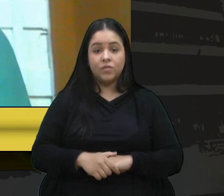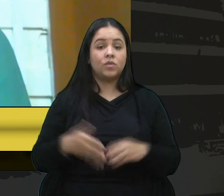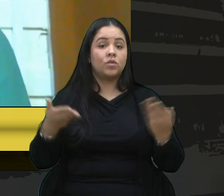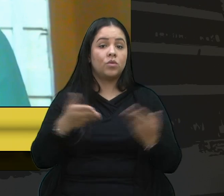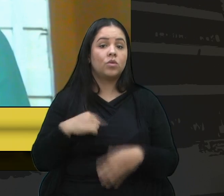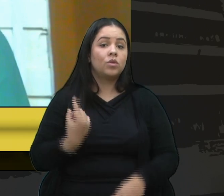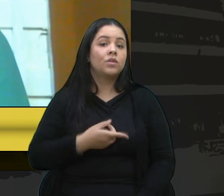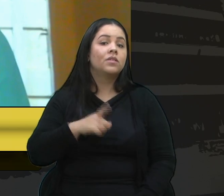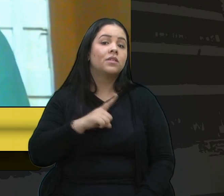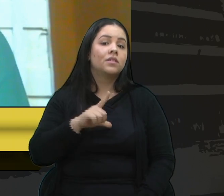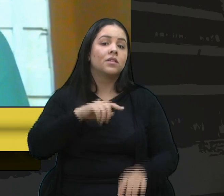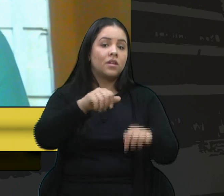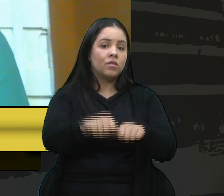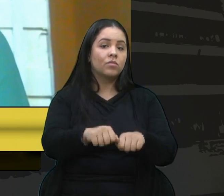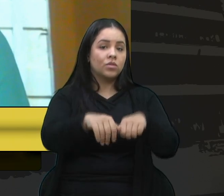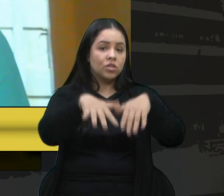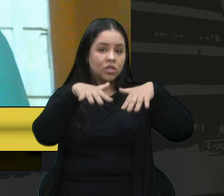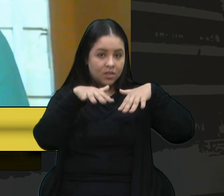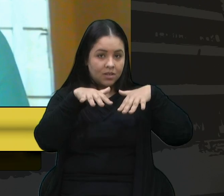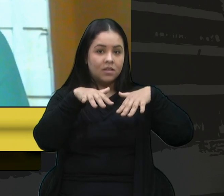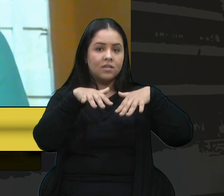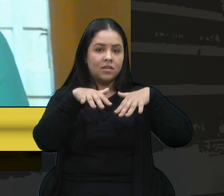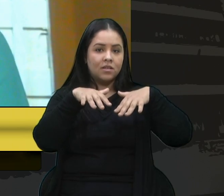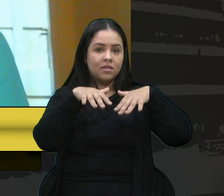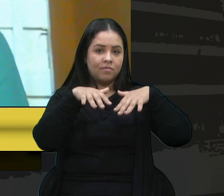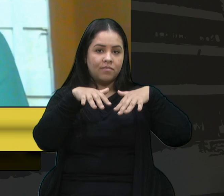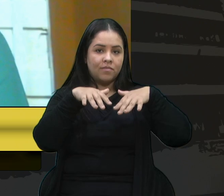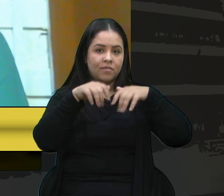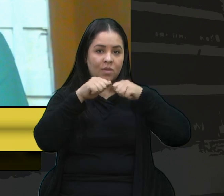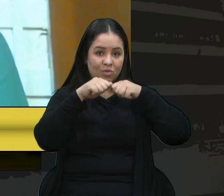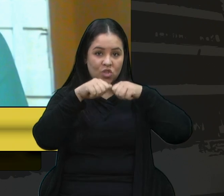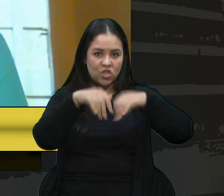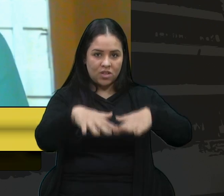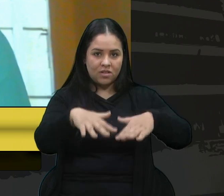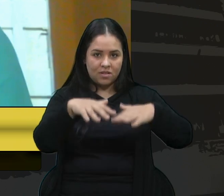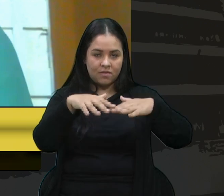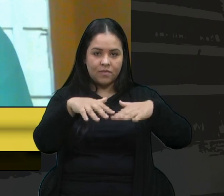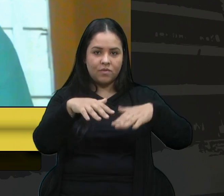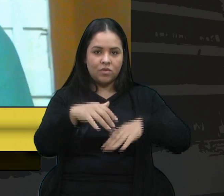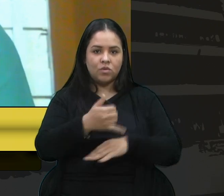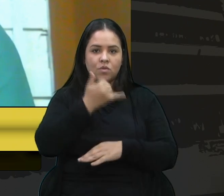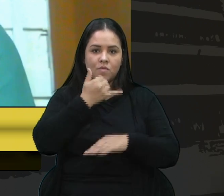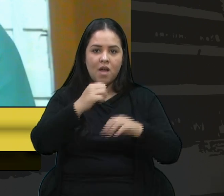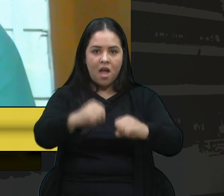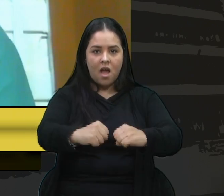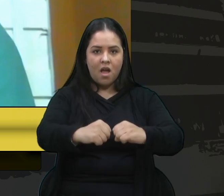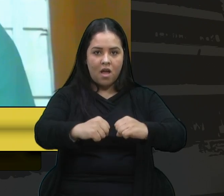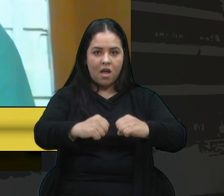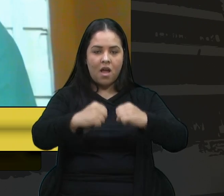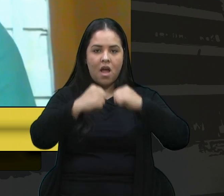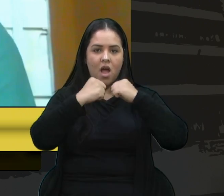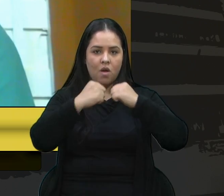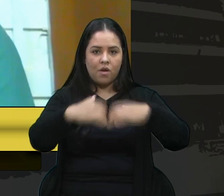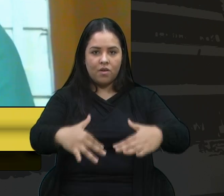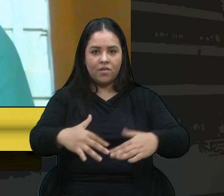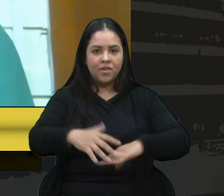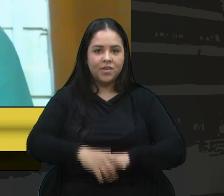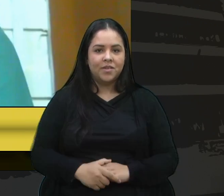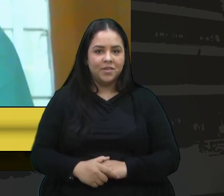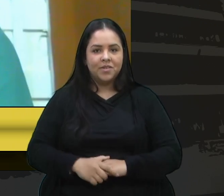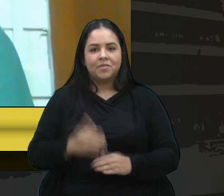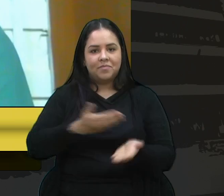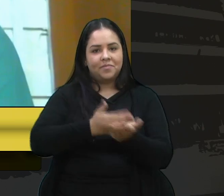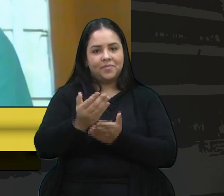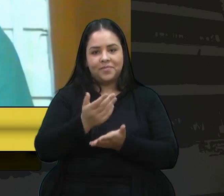temos então essa audiência pública que trata do bloco da Serra, que é o bloco 3, que ele vai começar às duas horas da tarde